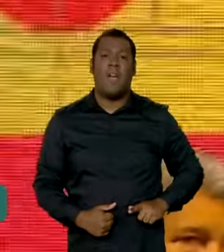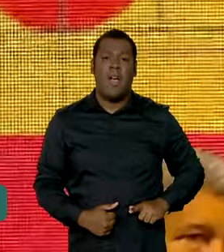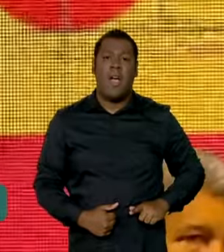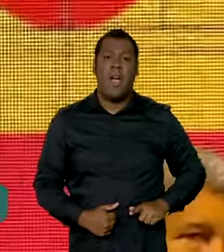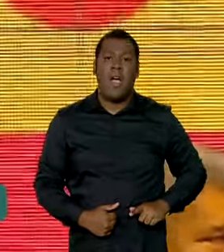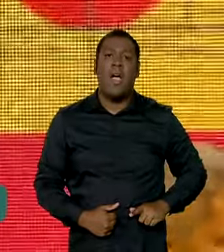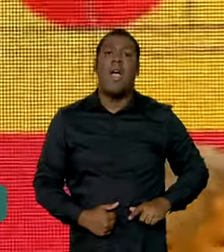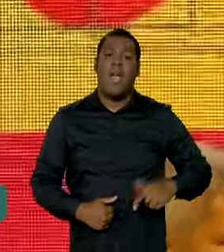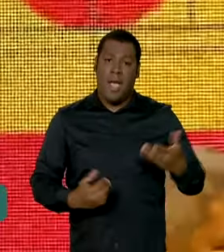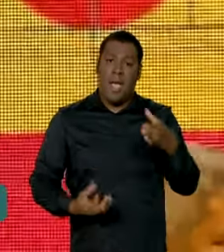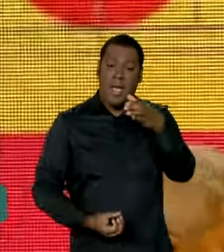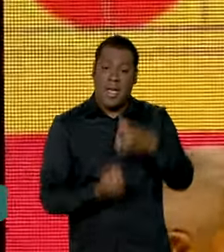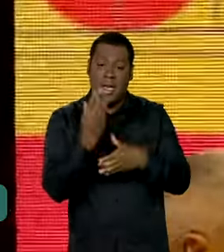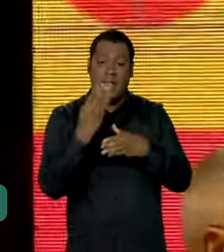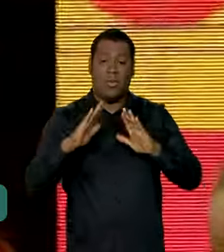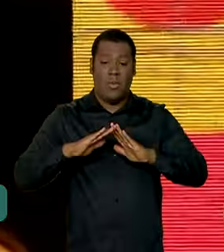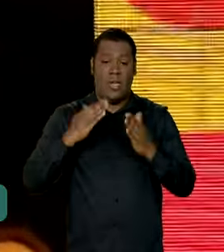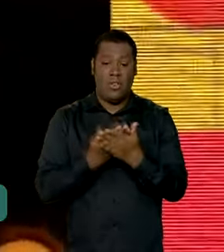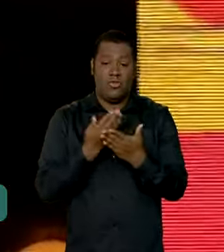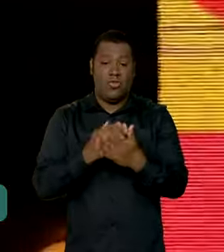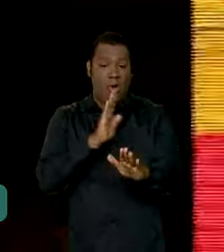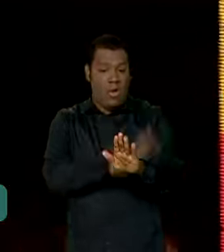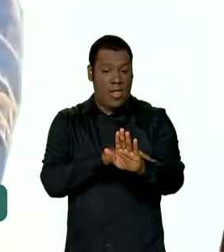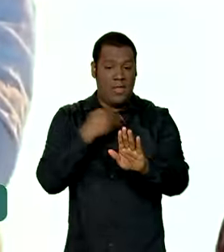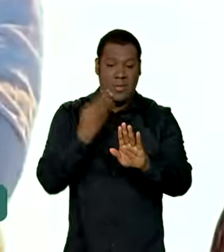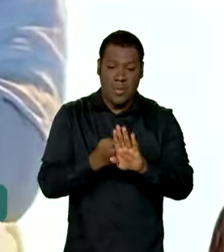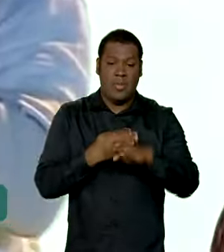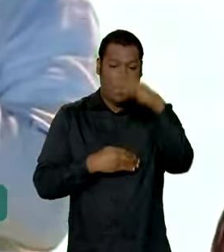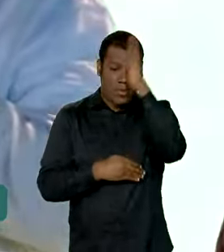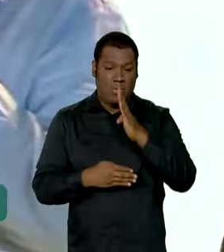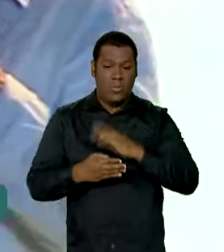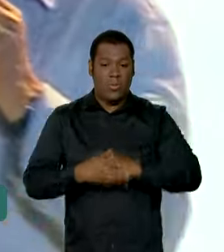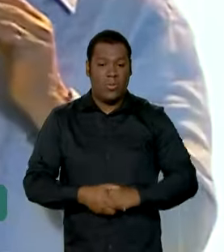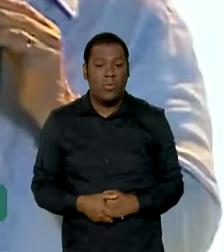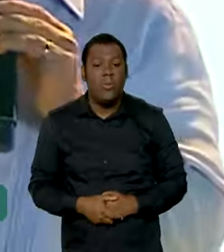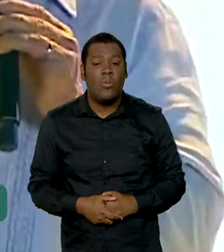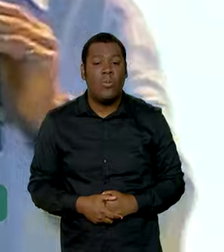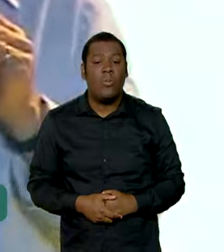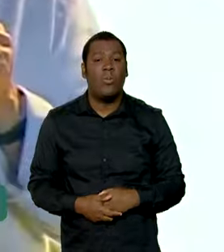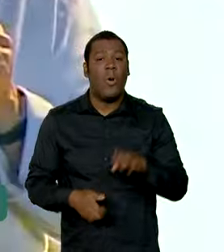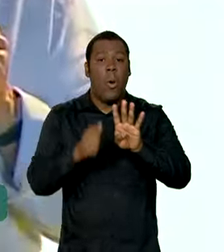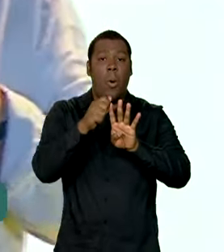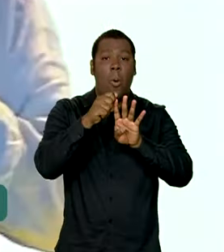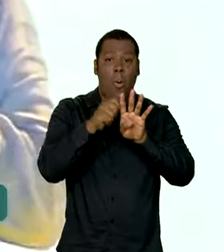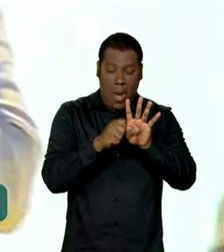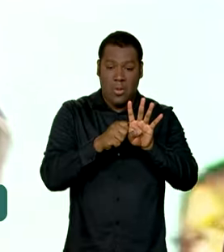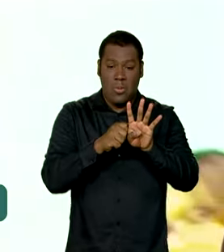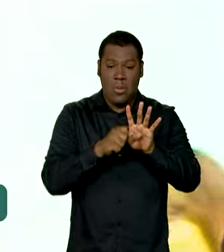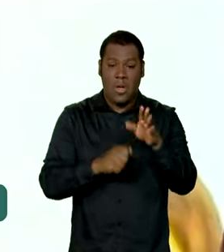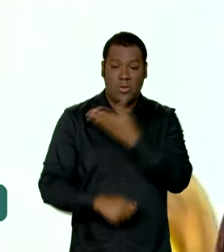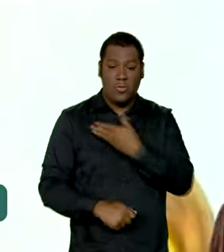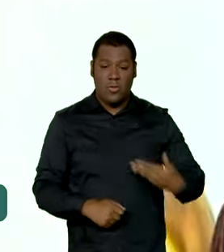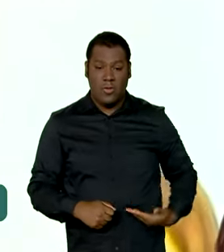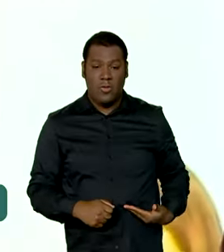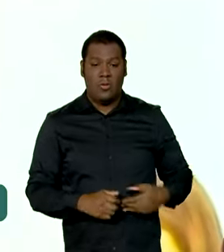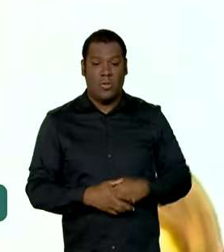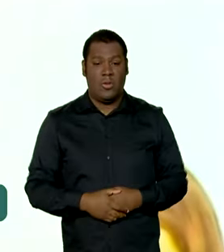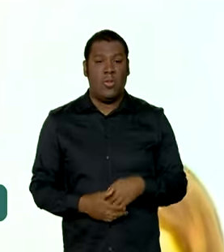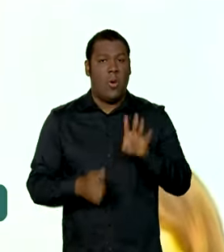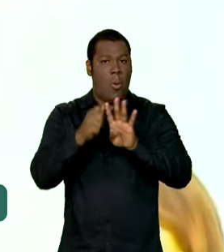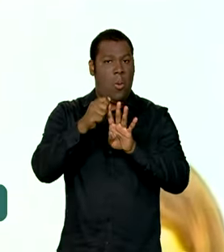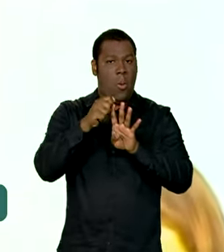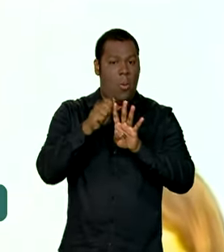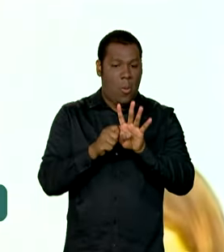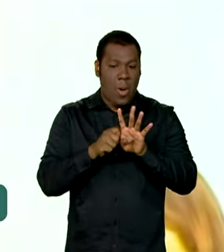a escola de tempo integral em todo o país. Nós estamos há quatro meses no governo, há quatro